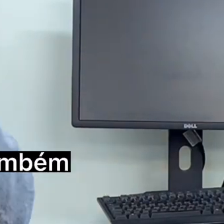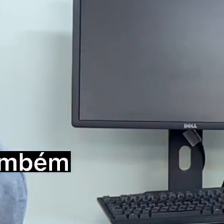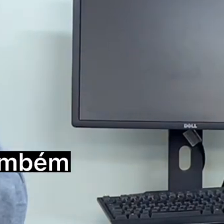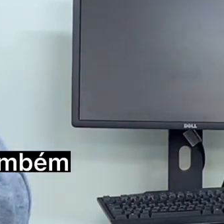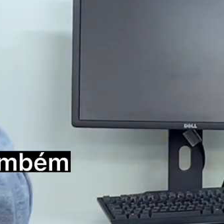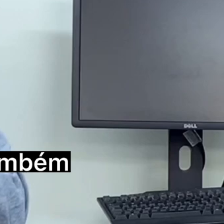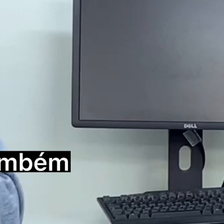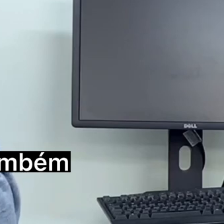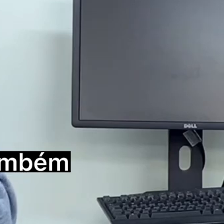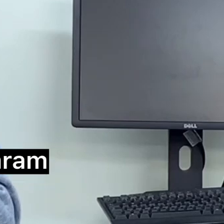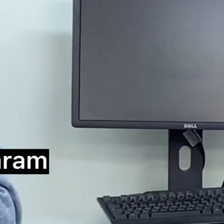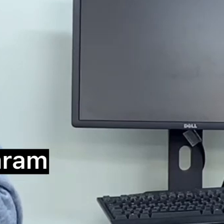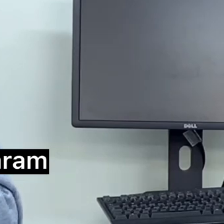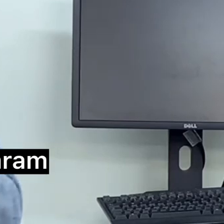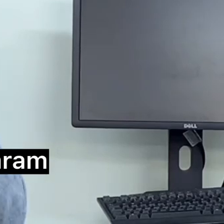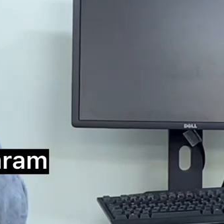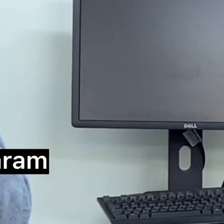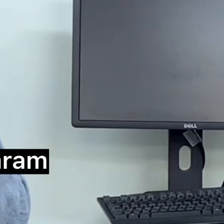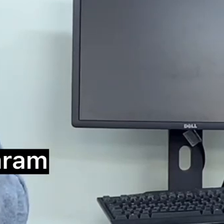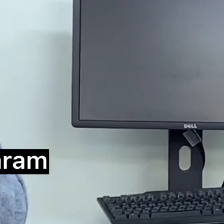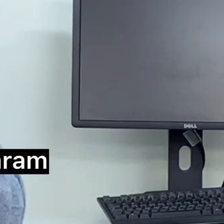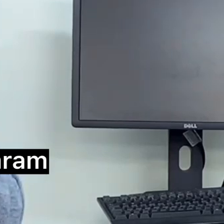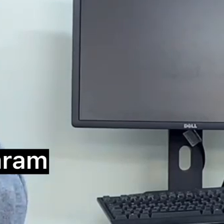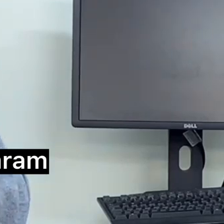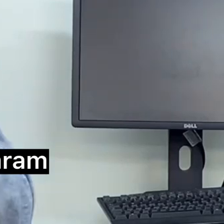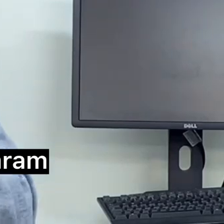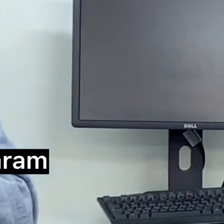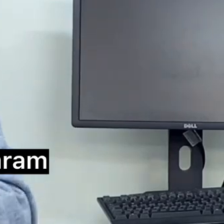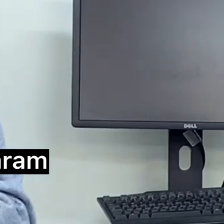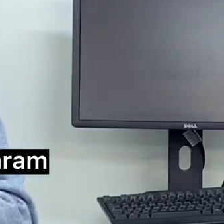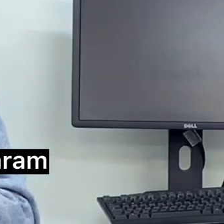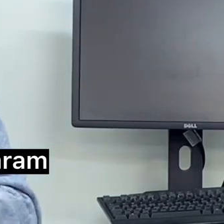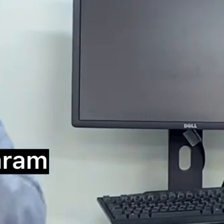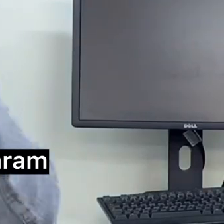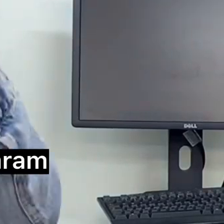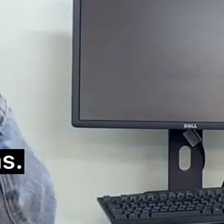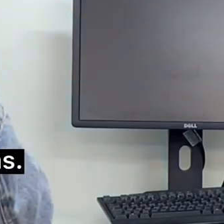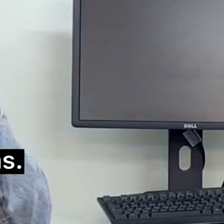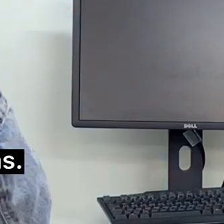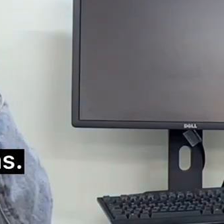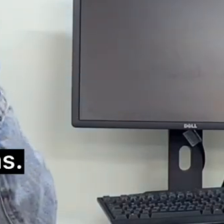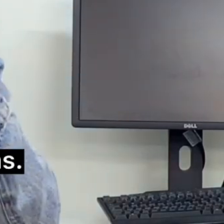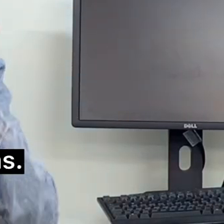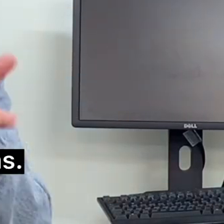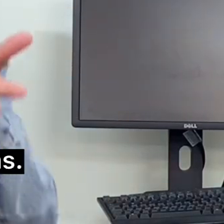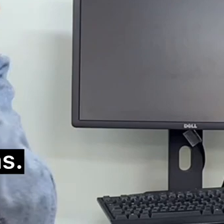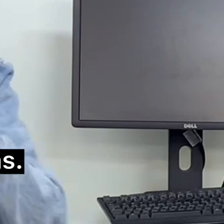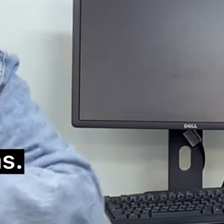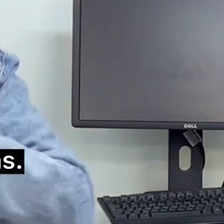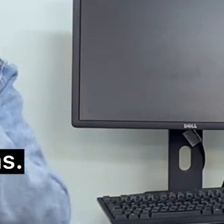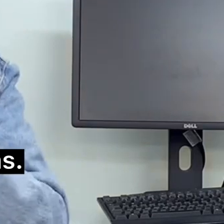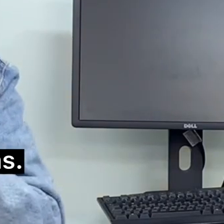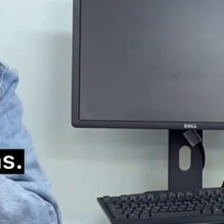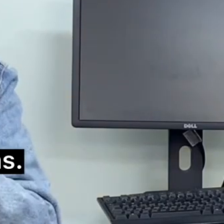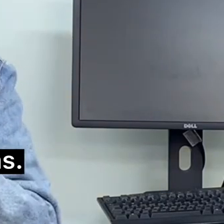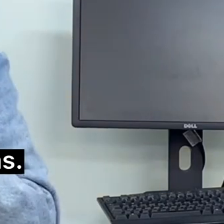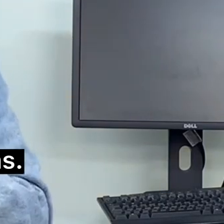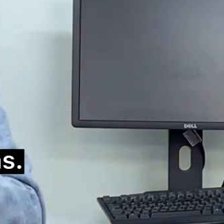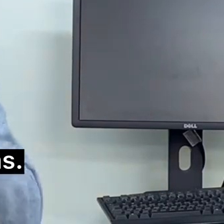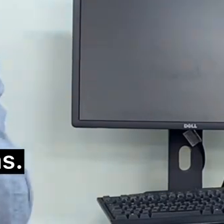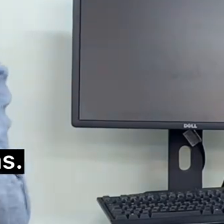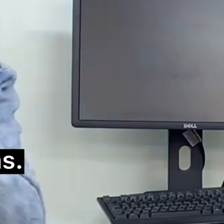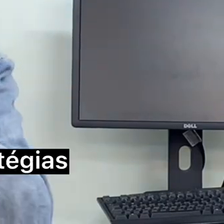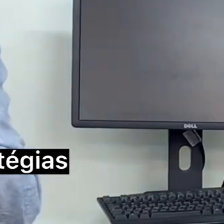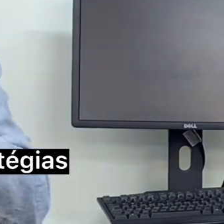muitas dificuldades também, porque são histórias que eles vivenciaram, que muitas vezes trouxeram